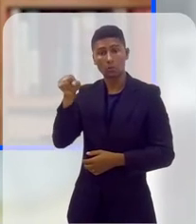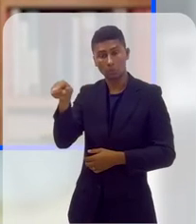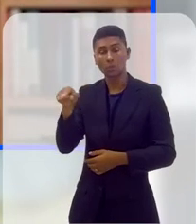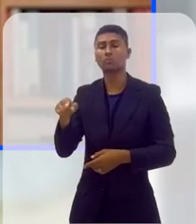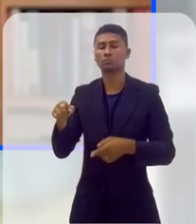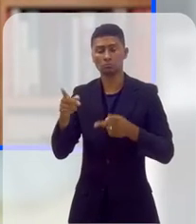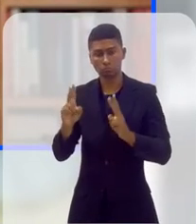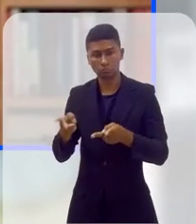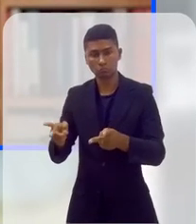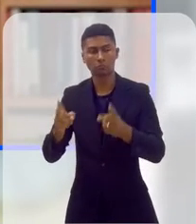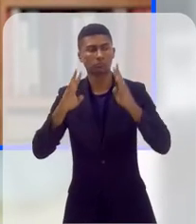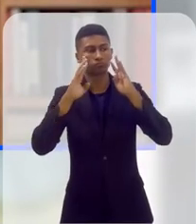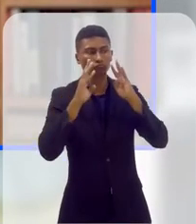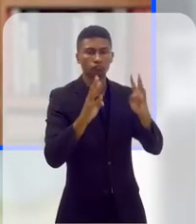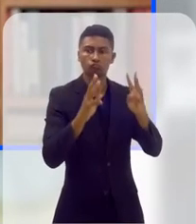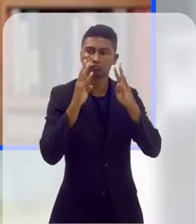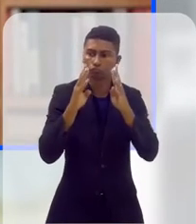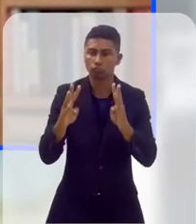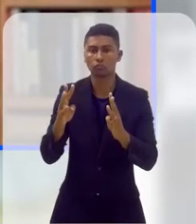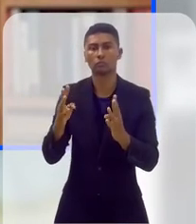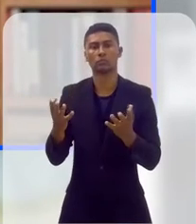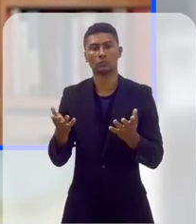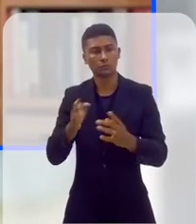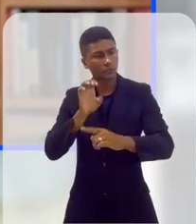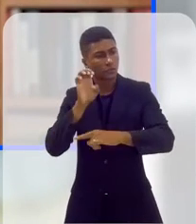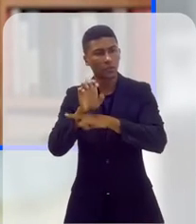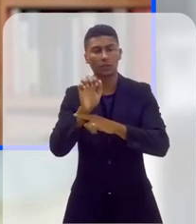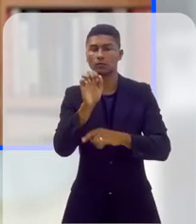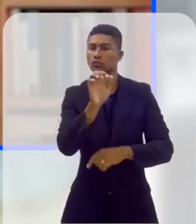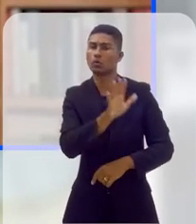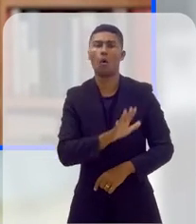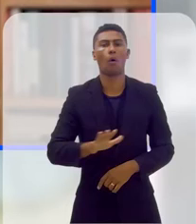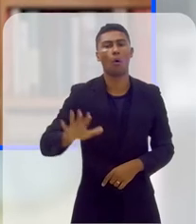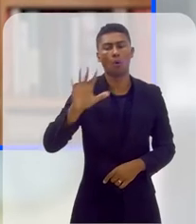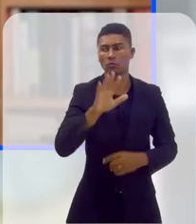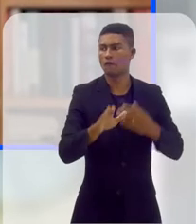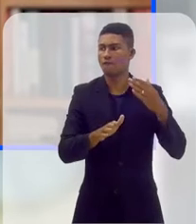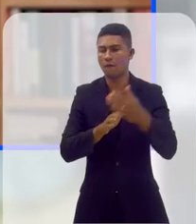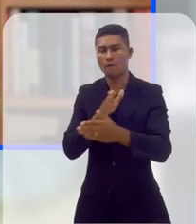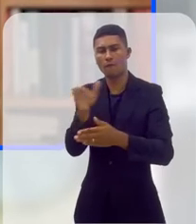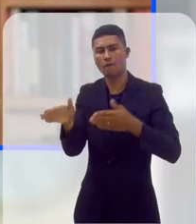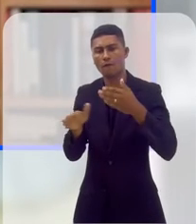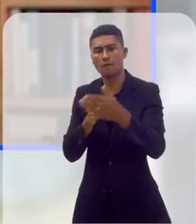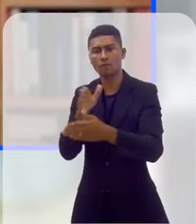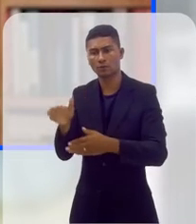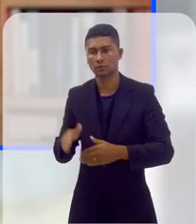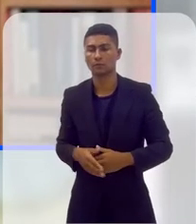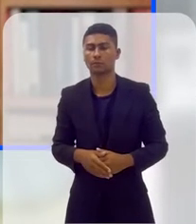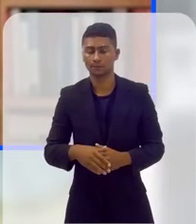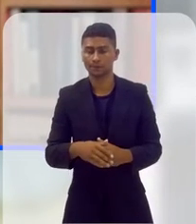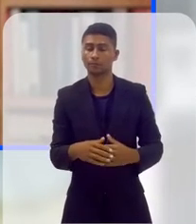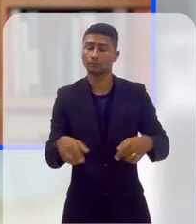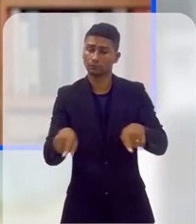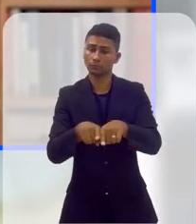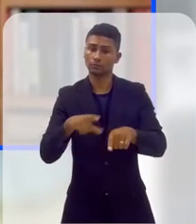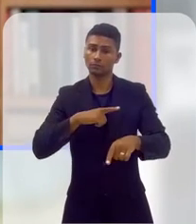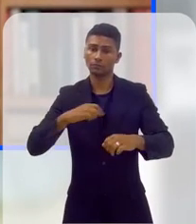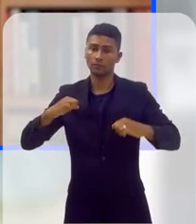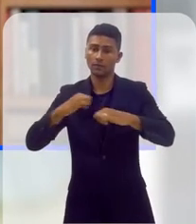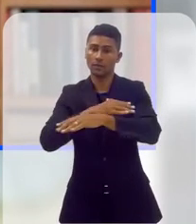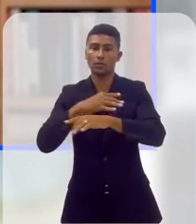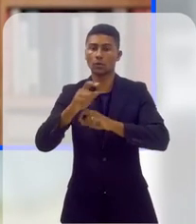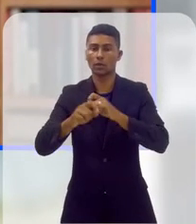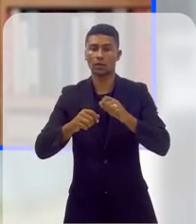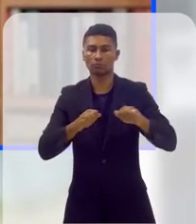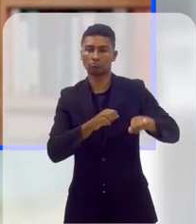e não tem conseguido sanar a fila. Então, Niterói, ela tem atendido a população trans e travesti não só da cidade de Niterói, mas de todo o estado do Rio de